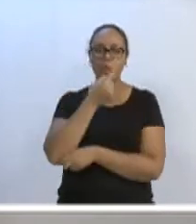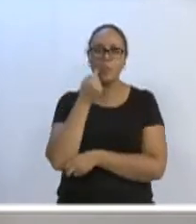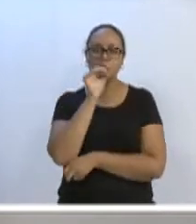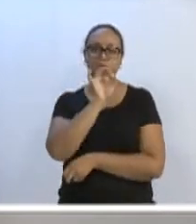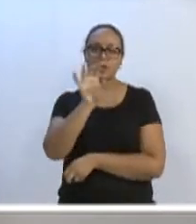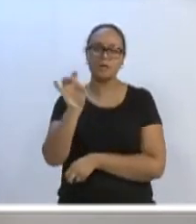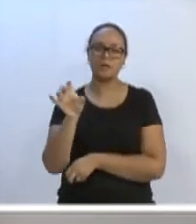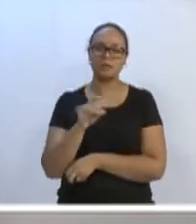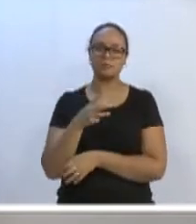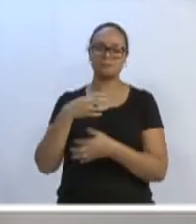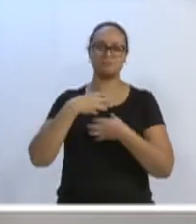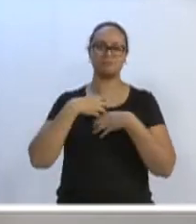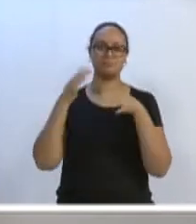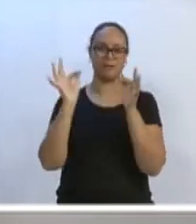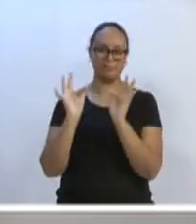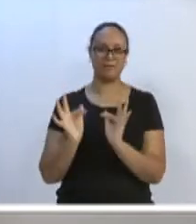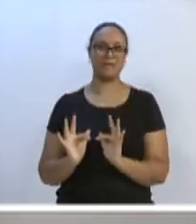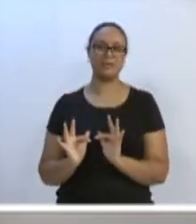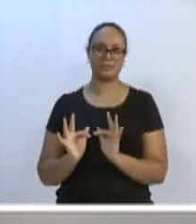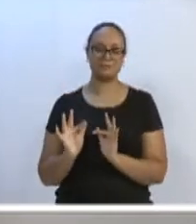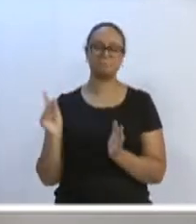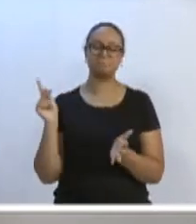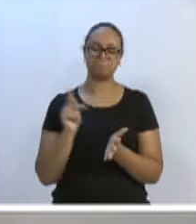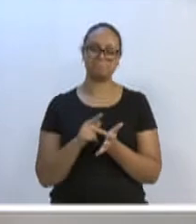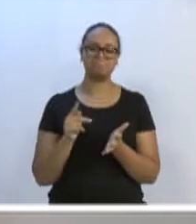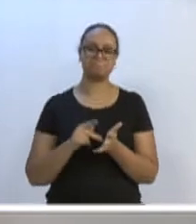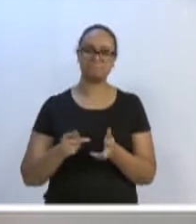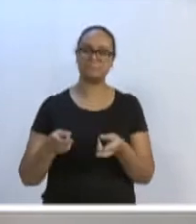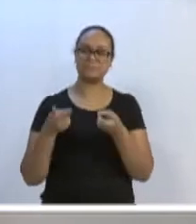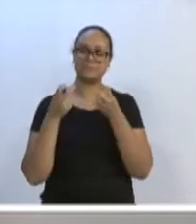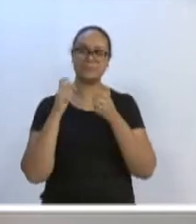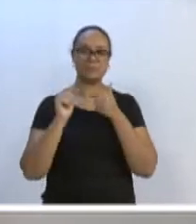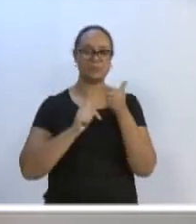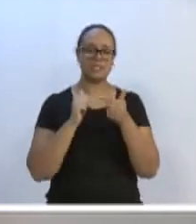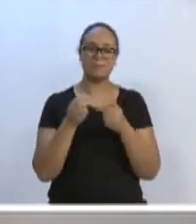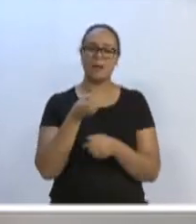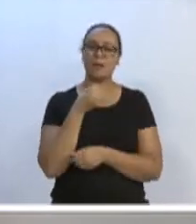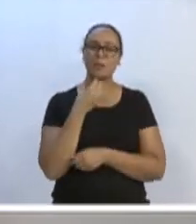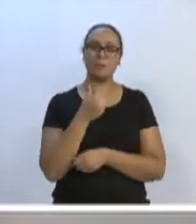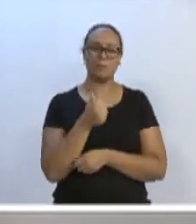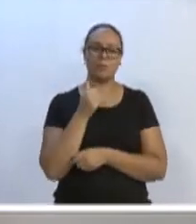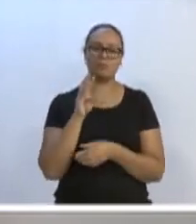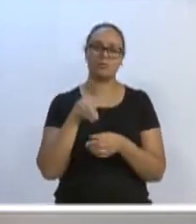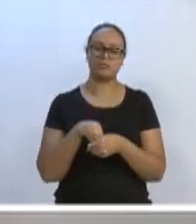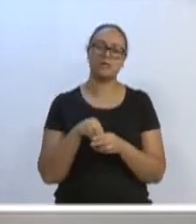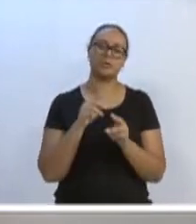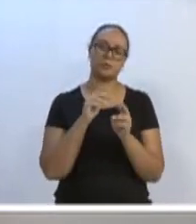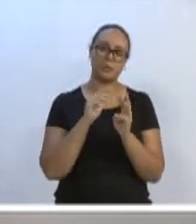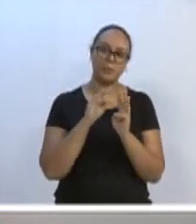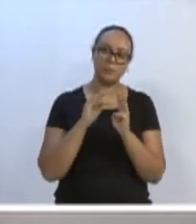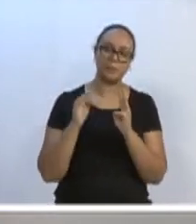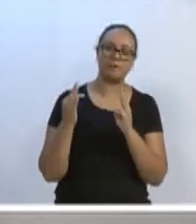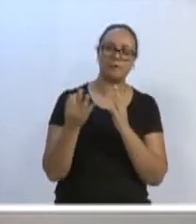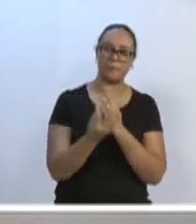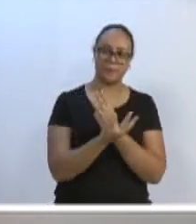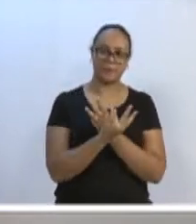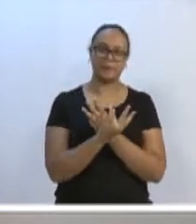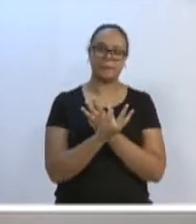felicidade estampada. Então, realmente, é o sinal de um excelente trabalho que a ProFamília vem fazendo lá,